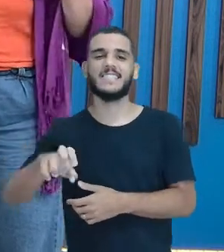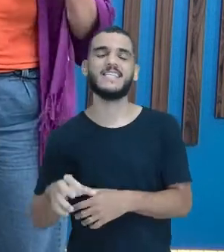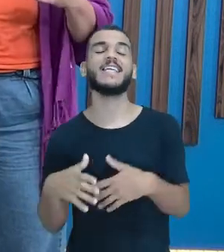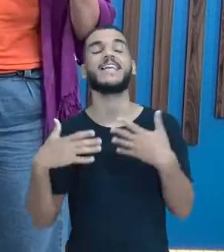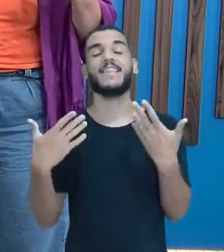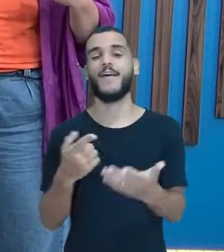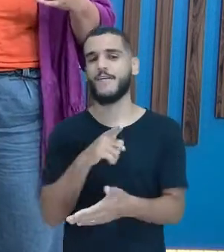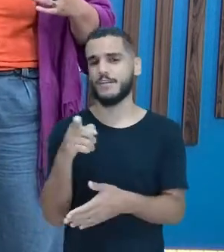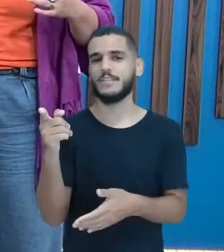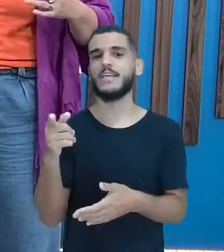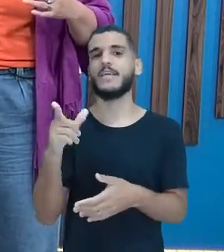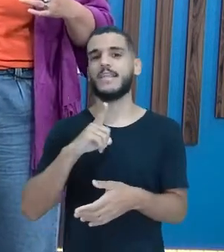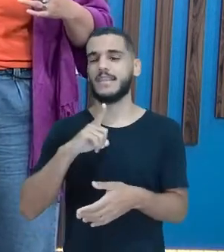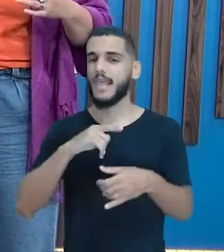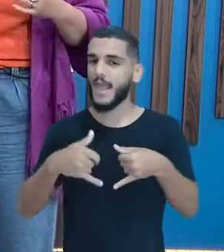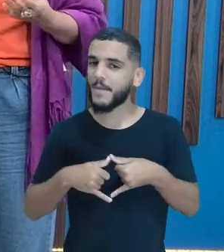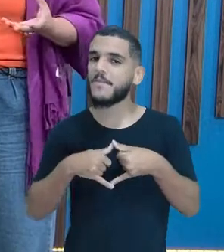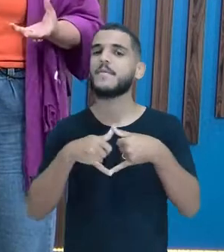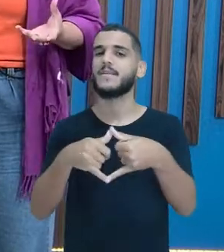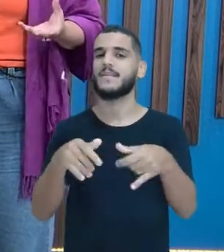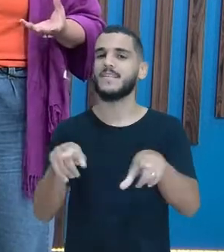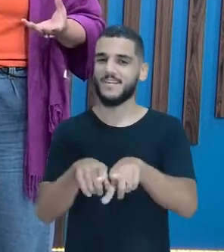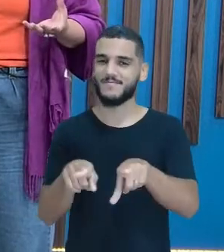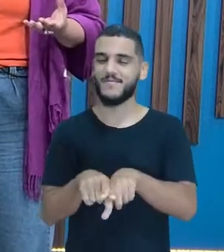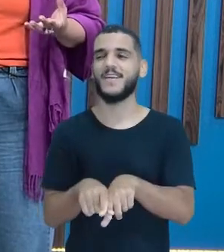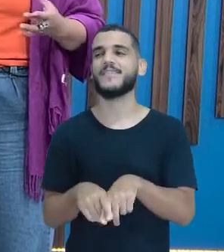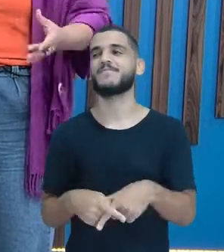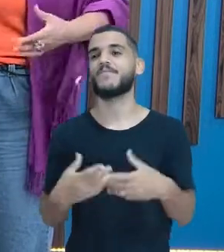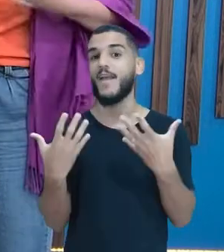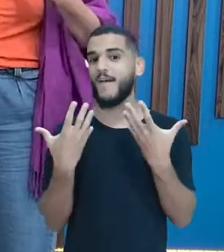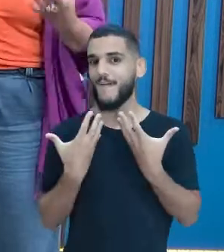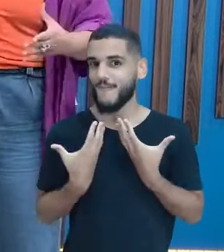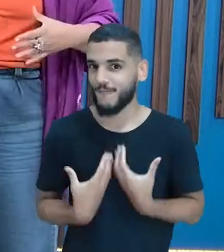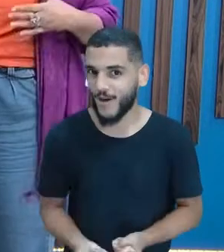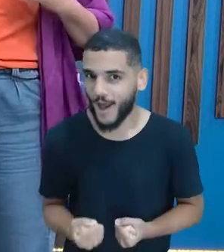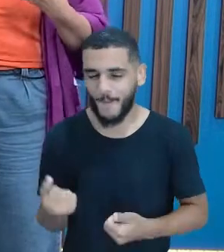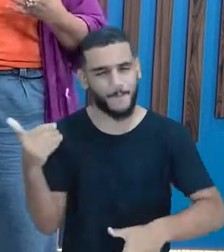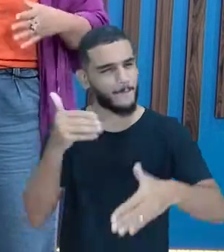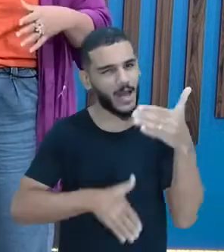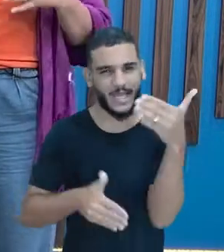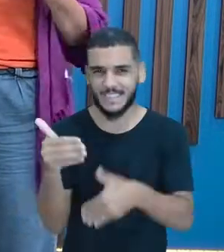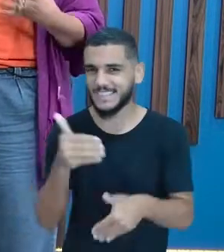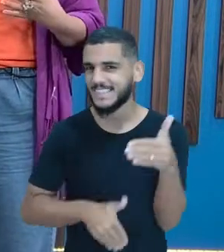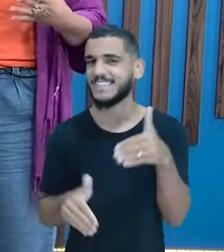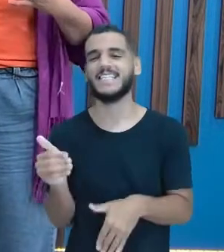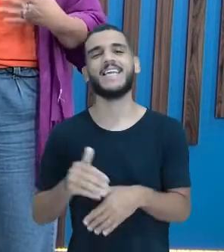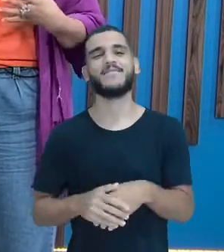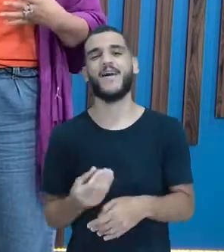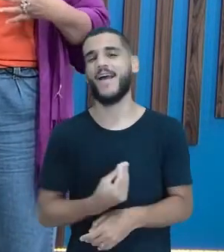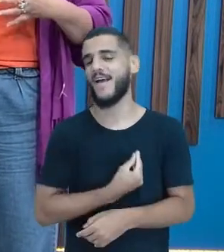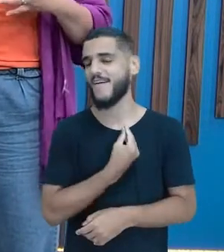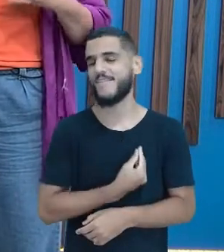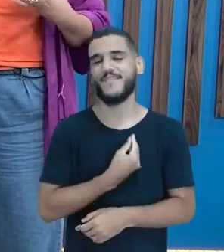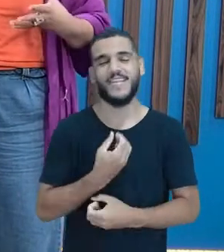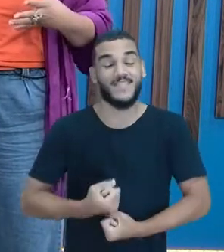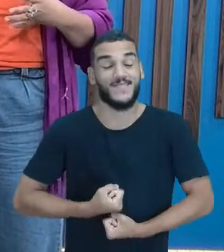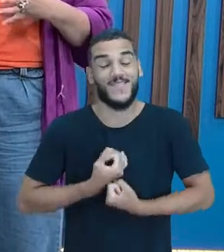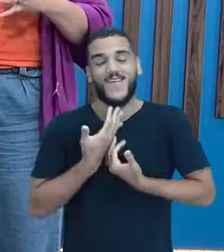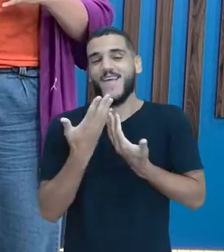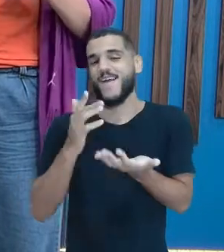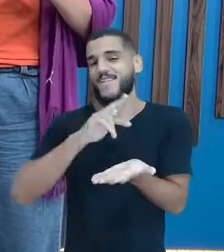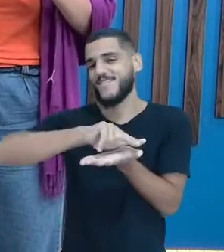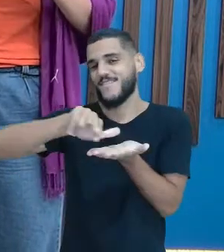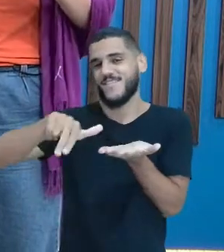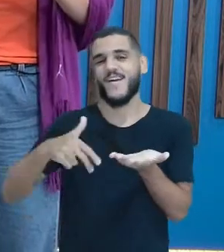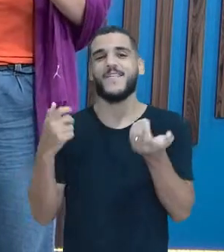E vocês podem até ser premiados. Isso. Vamos lá, pessoal. Vamos lá, se mexe. A vida é cheia de expressão. vida